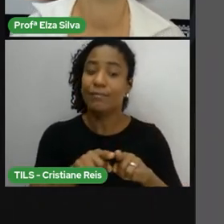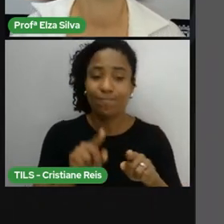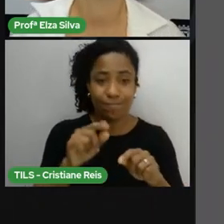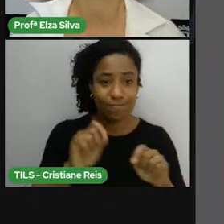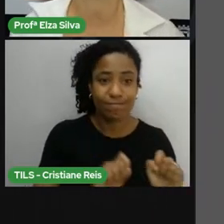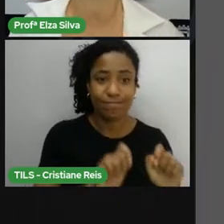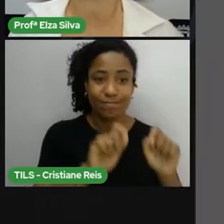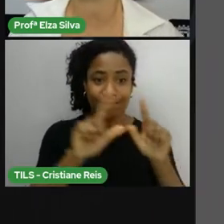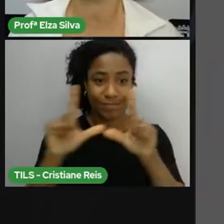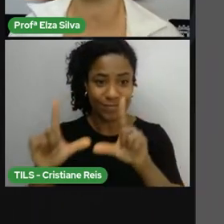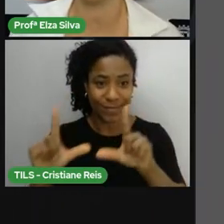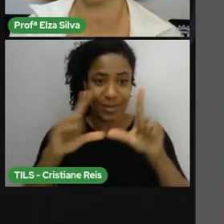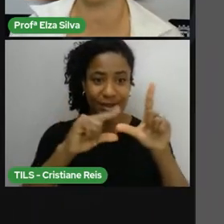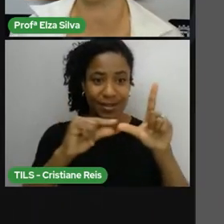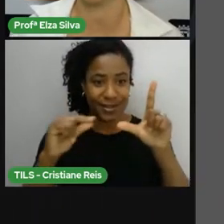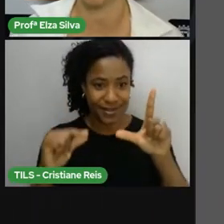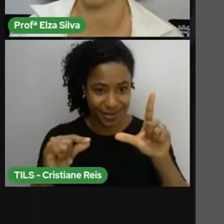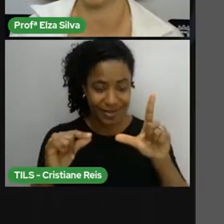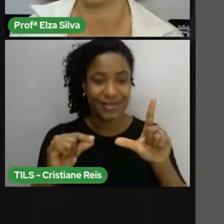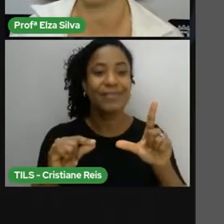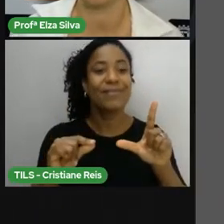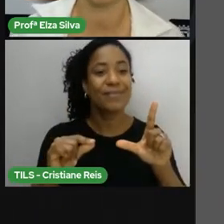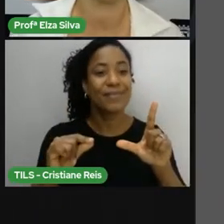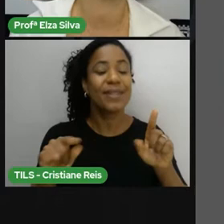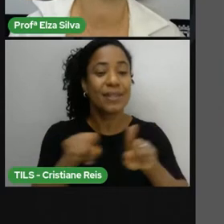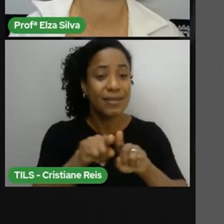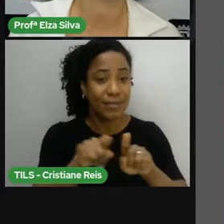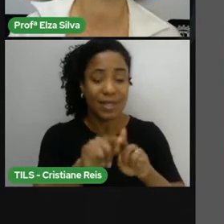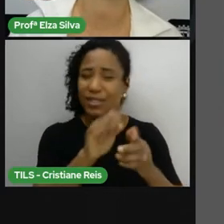faça todas as lições de casa,